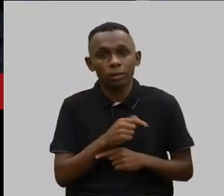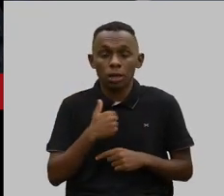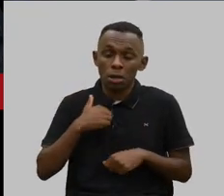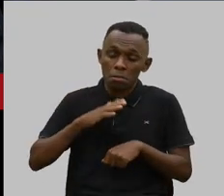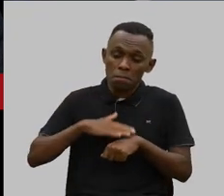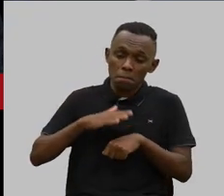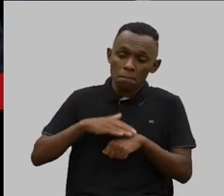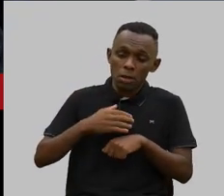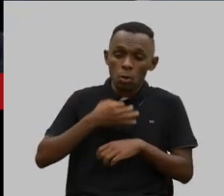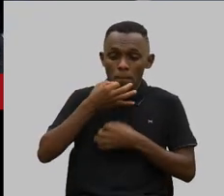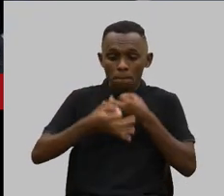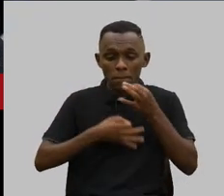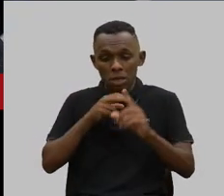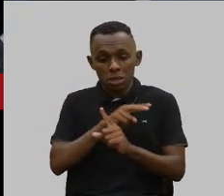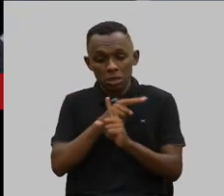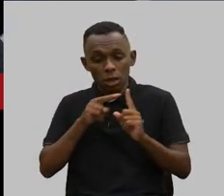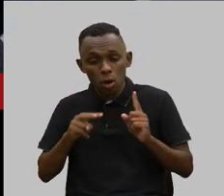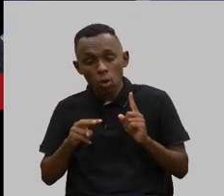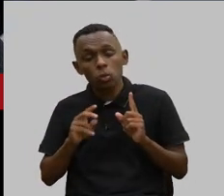de vista,